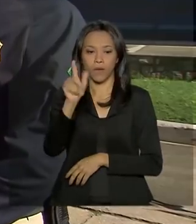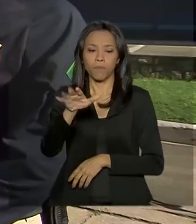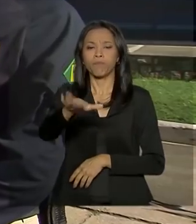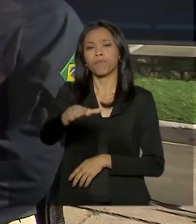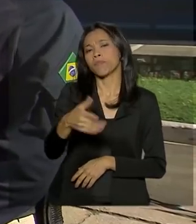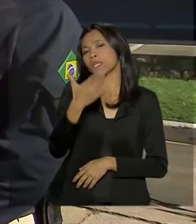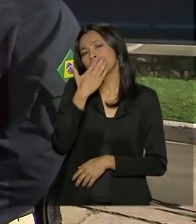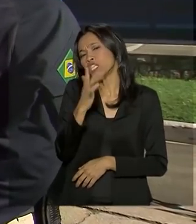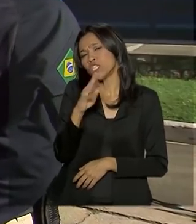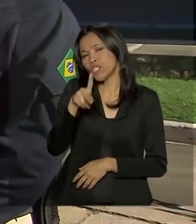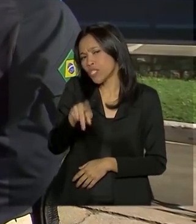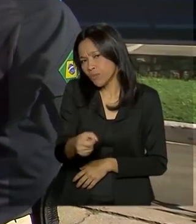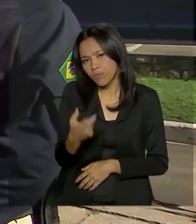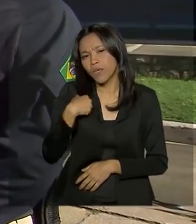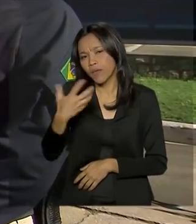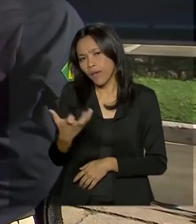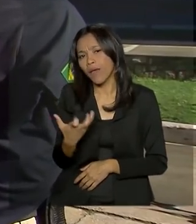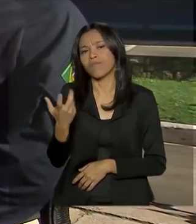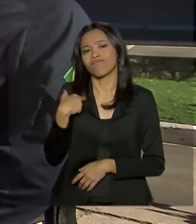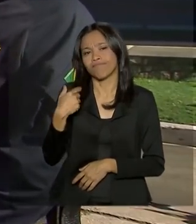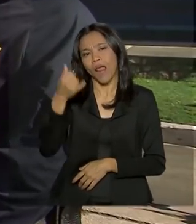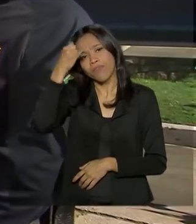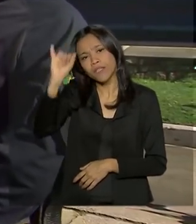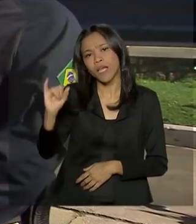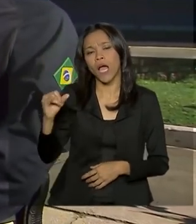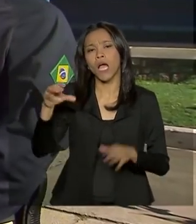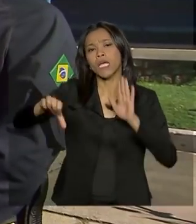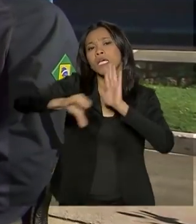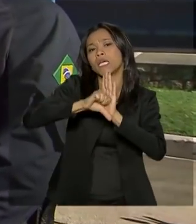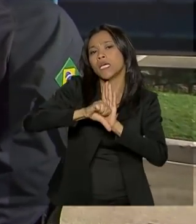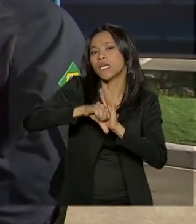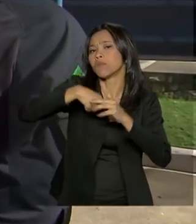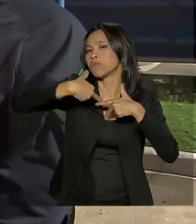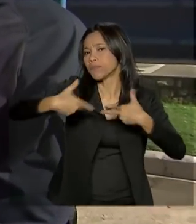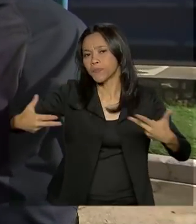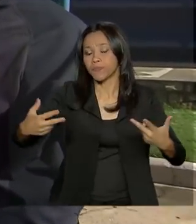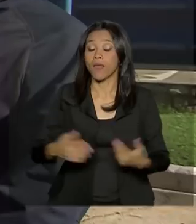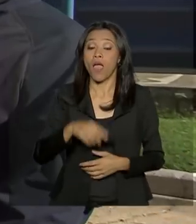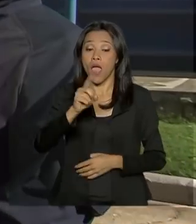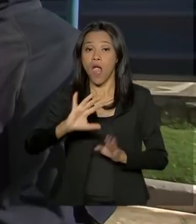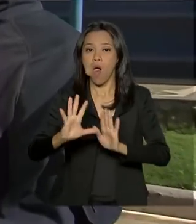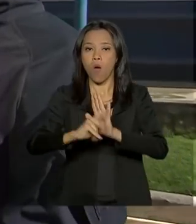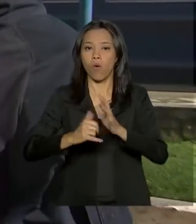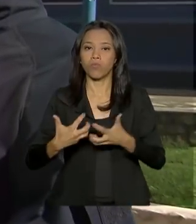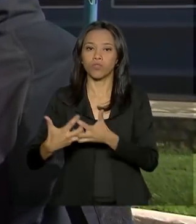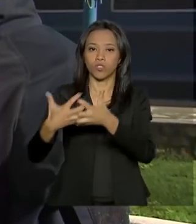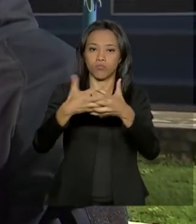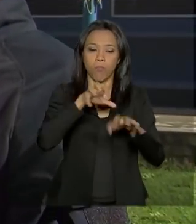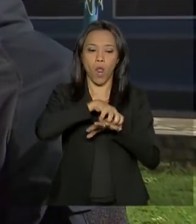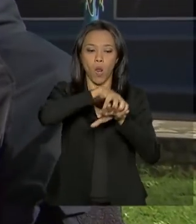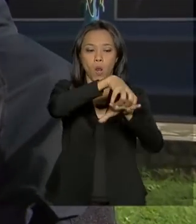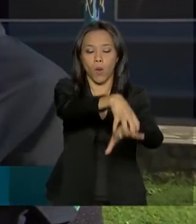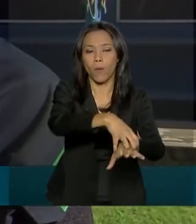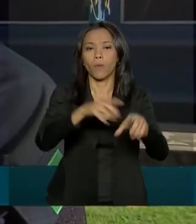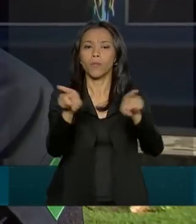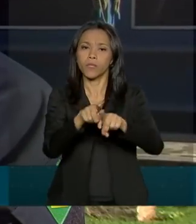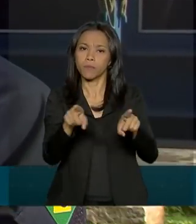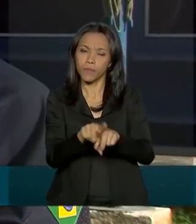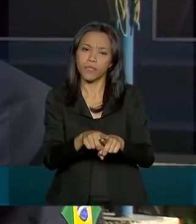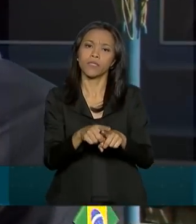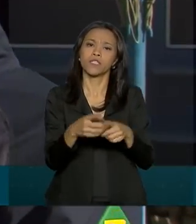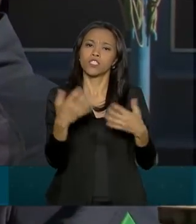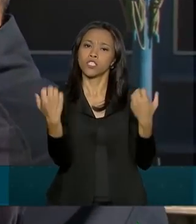Rodoviária espera combater por meio desse canal? A ideia é combater principalmente o roubo de cargas e o roubo de veículos, que são os crimes que mais